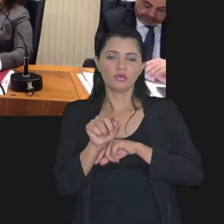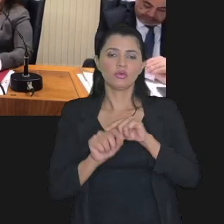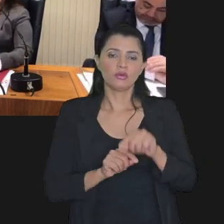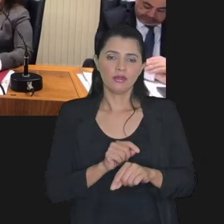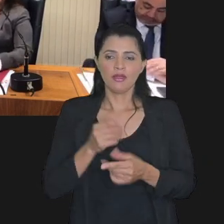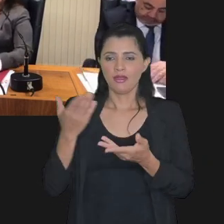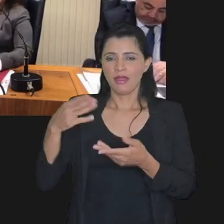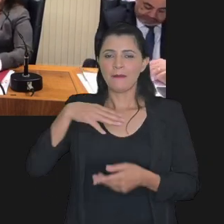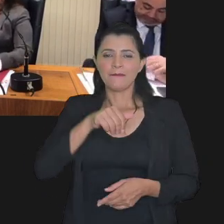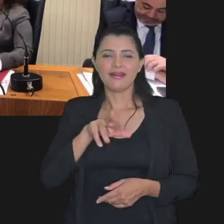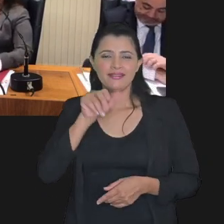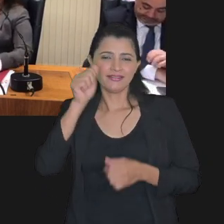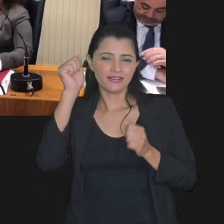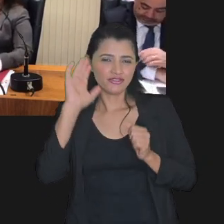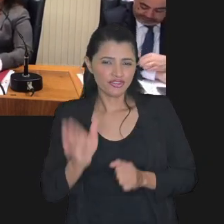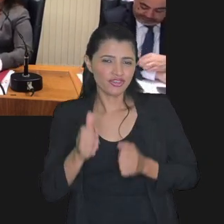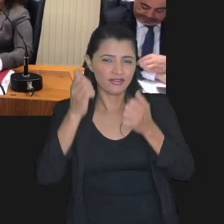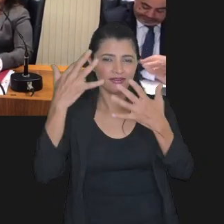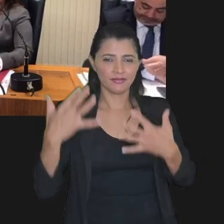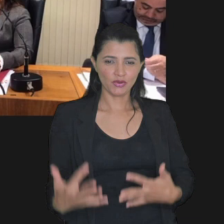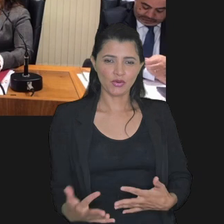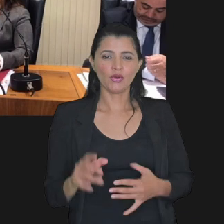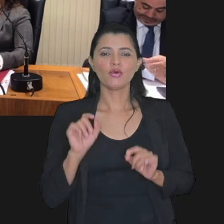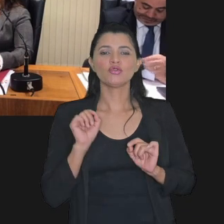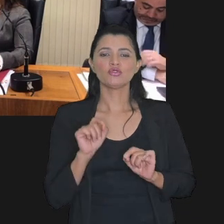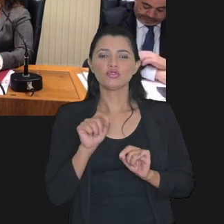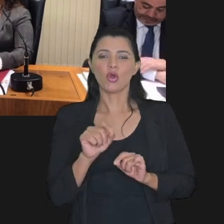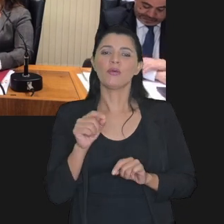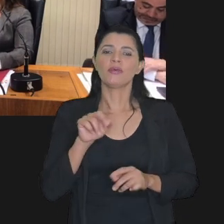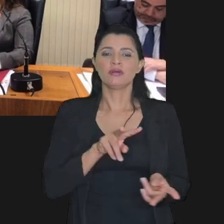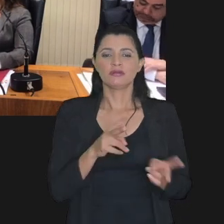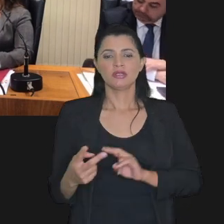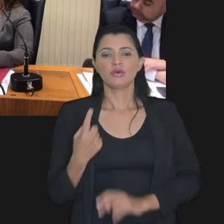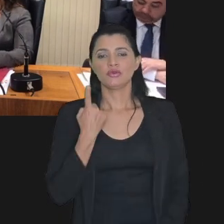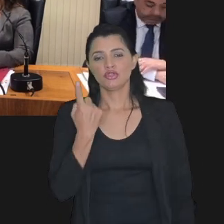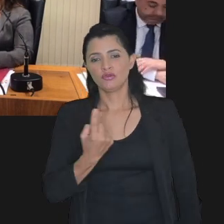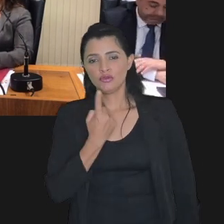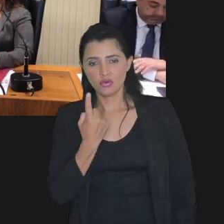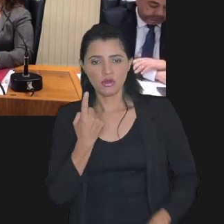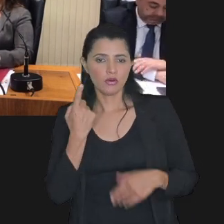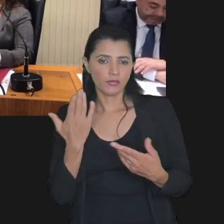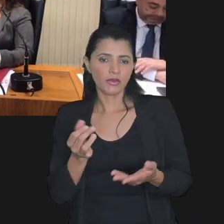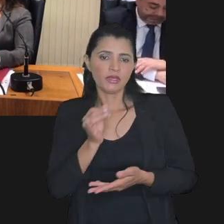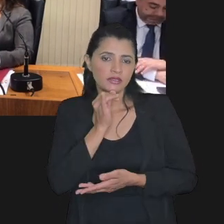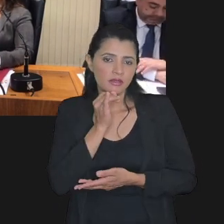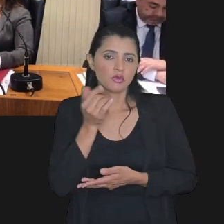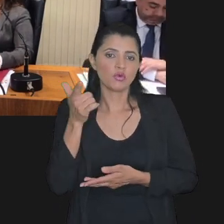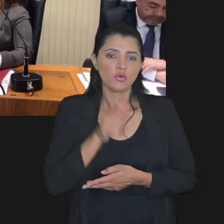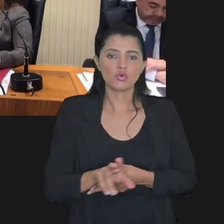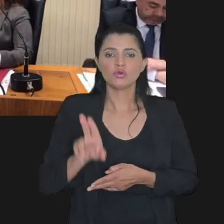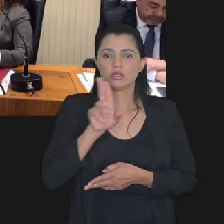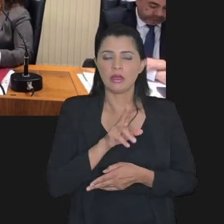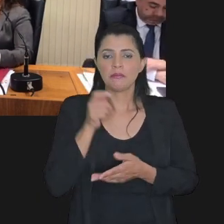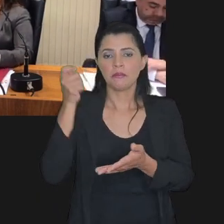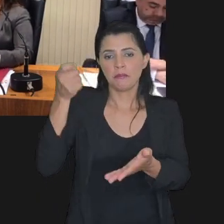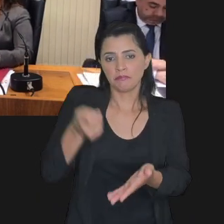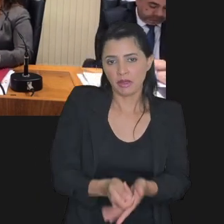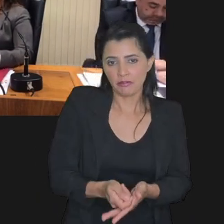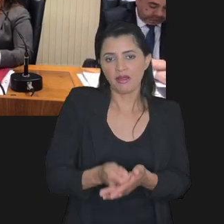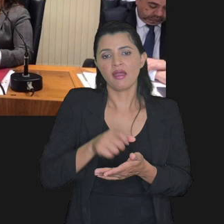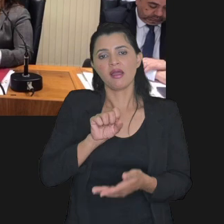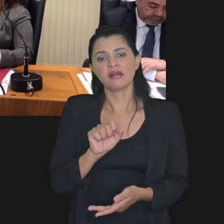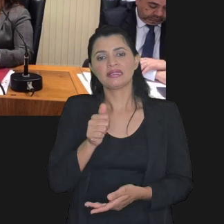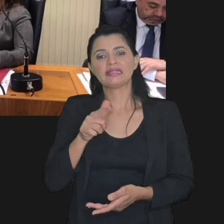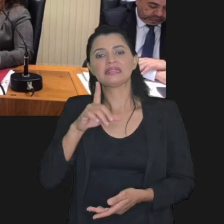como a doutora Mariana já abordou é somente para transações individuais no caso da gente utilizar para pagar o saldo